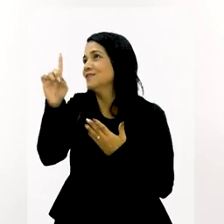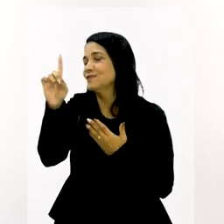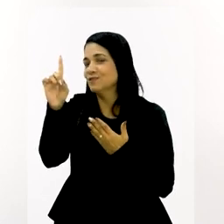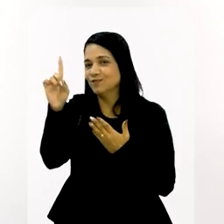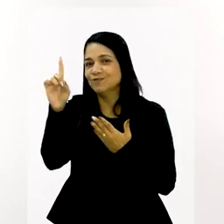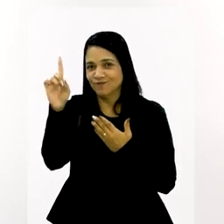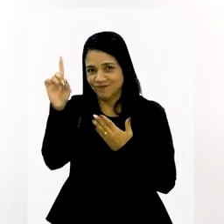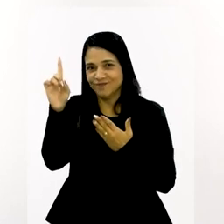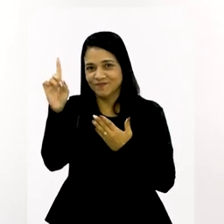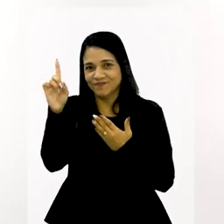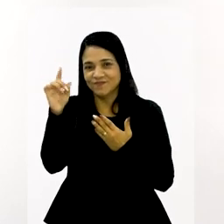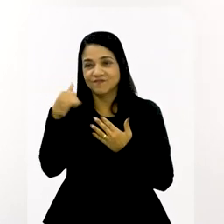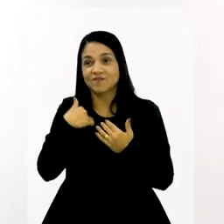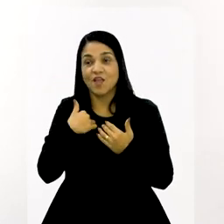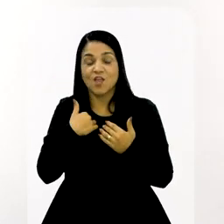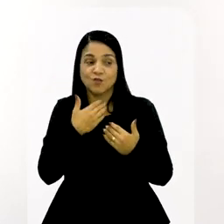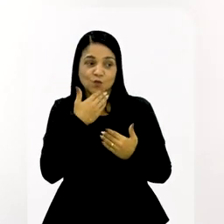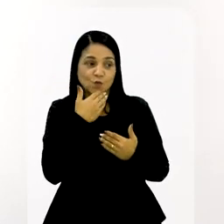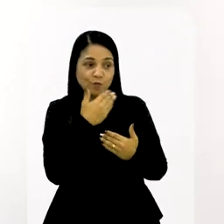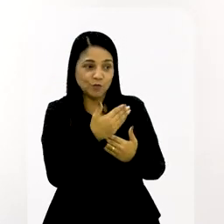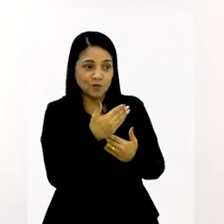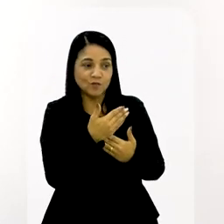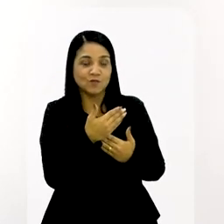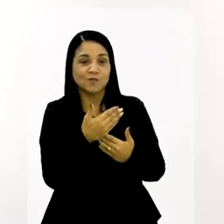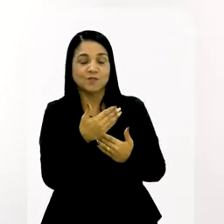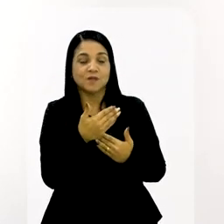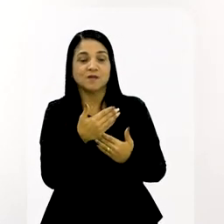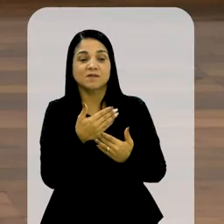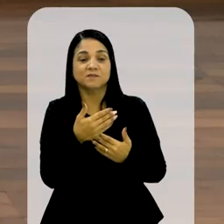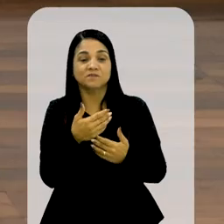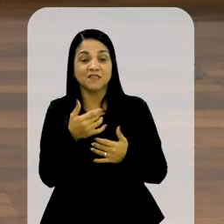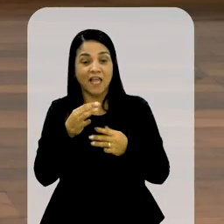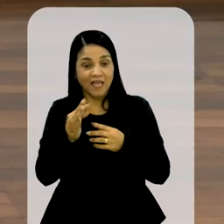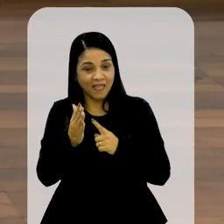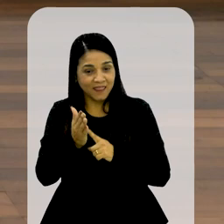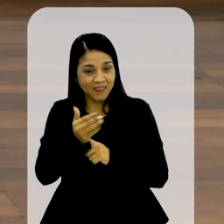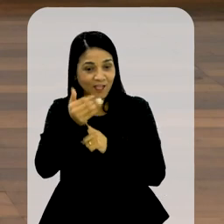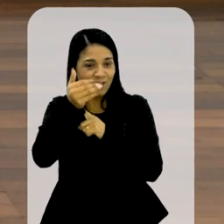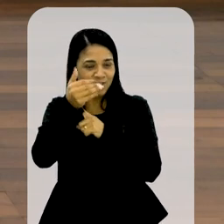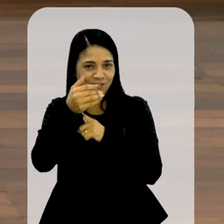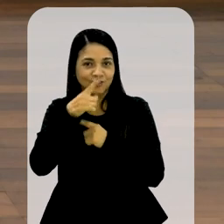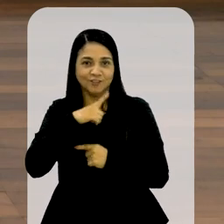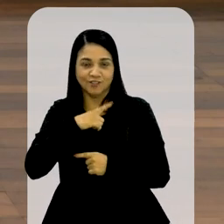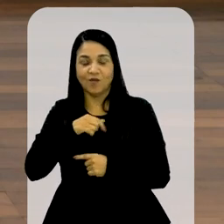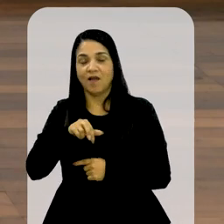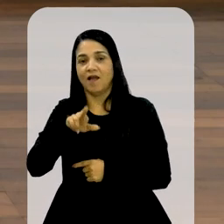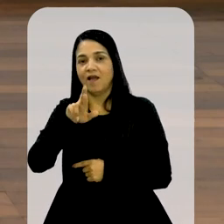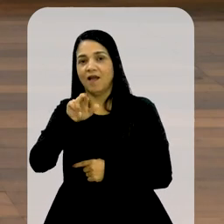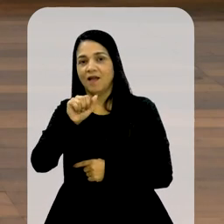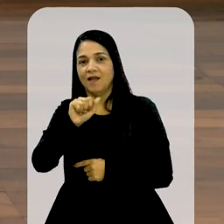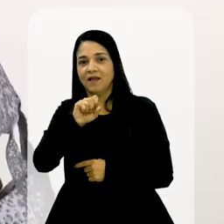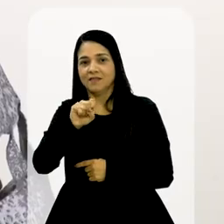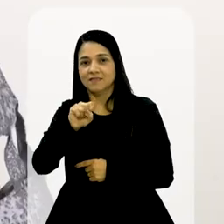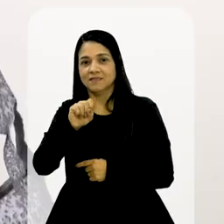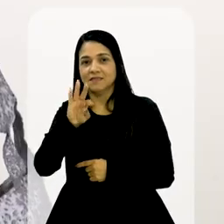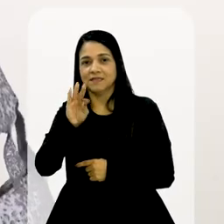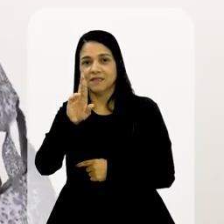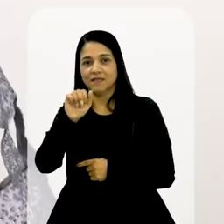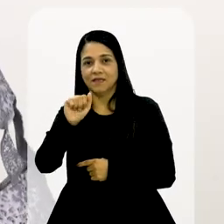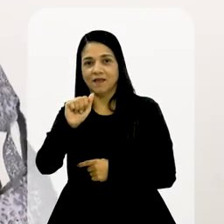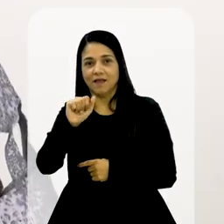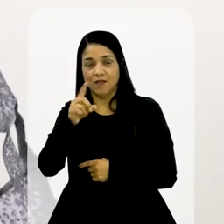obrigado, meu Deus. Não tem outra coisa. Eu estou apelando para a modernidade. Eu tenho um